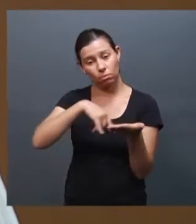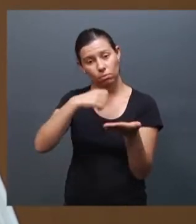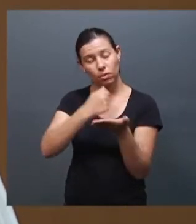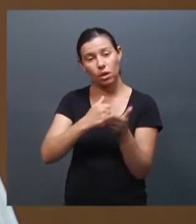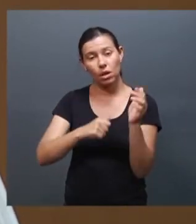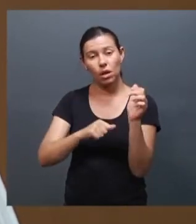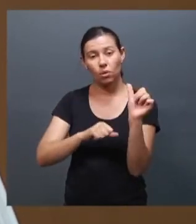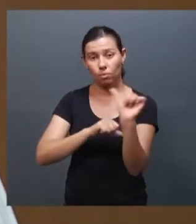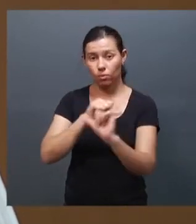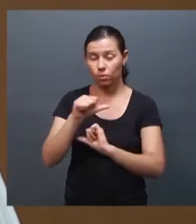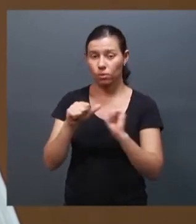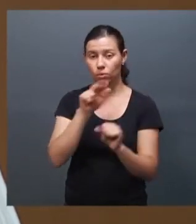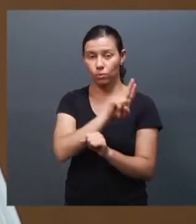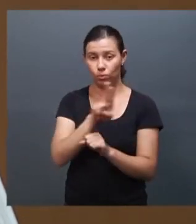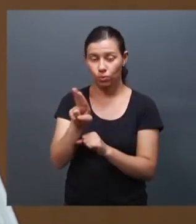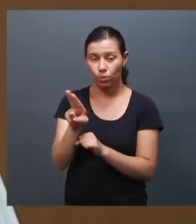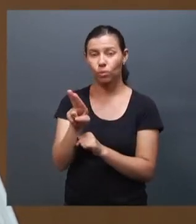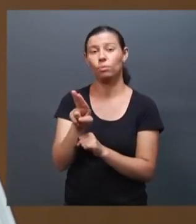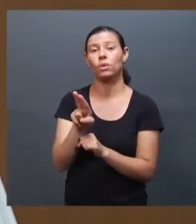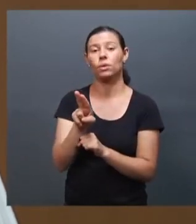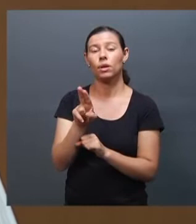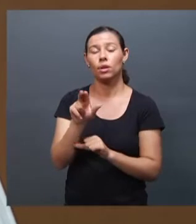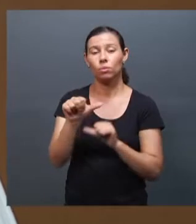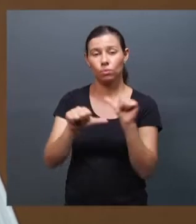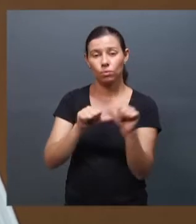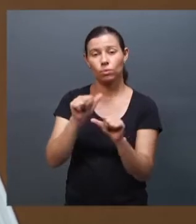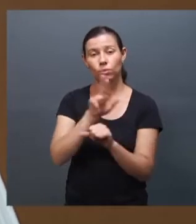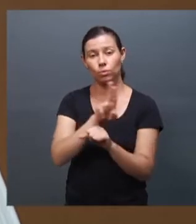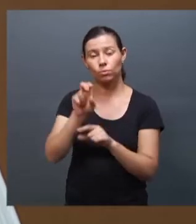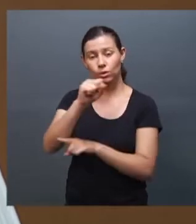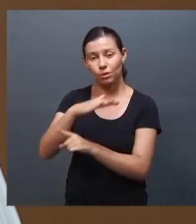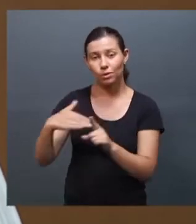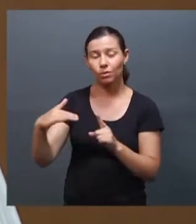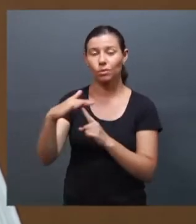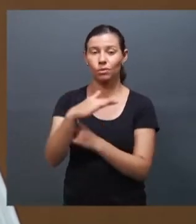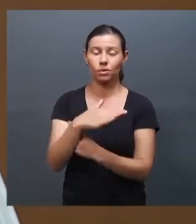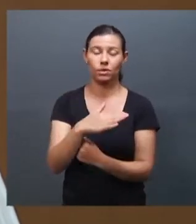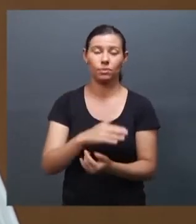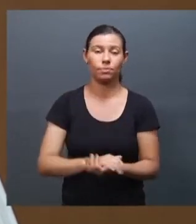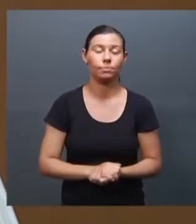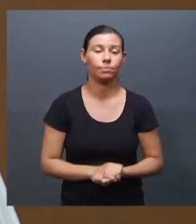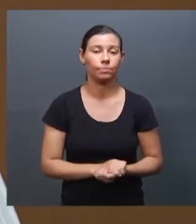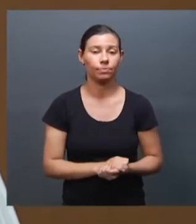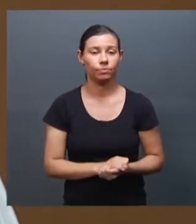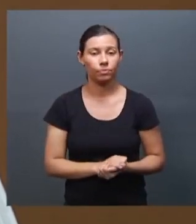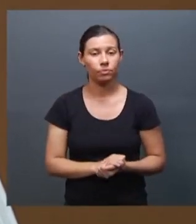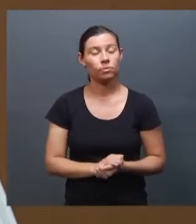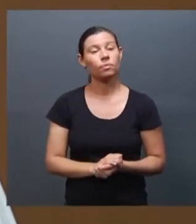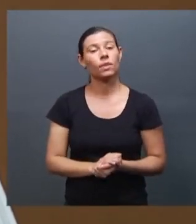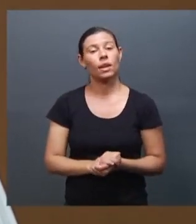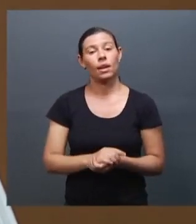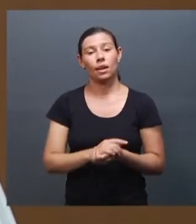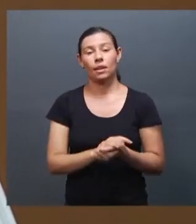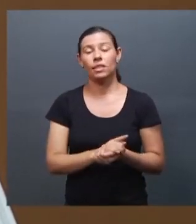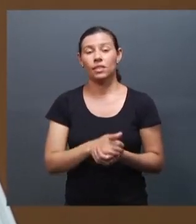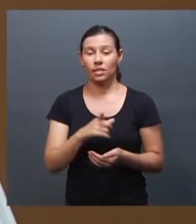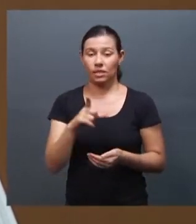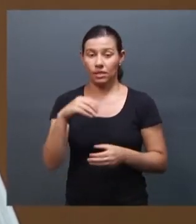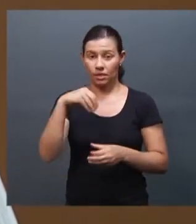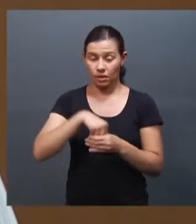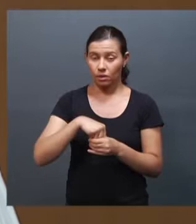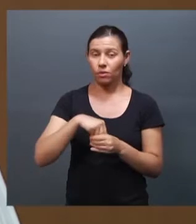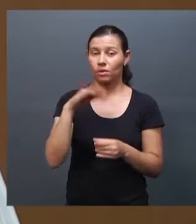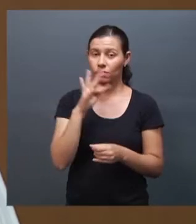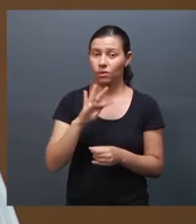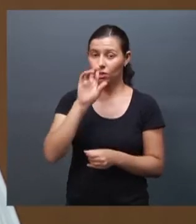para o nome social, como a resolução já garante, é um direito dele, automaticamente, toda a documentação interna da universidade,